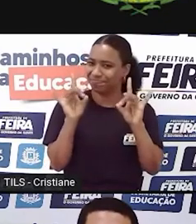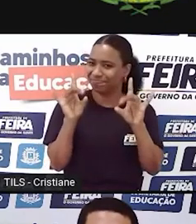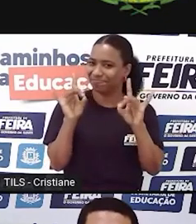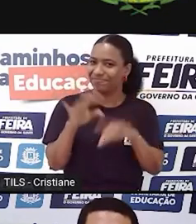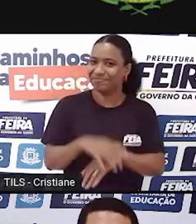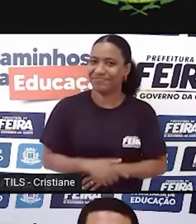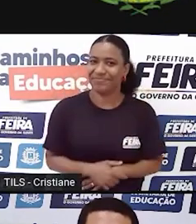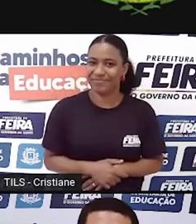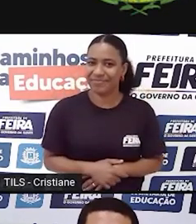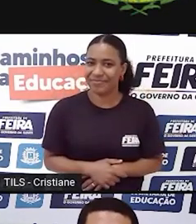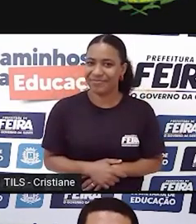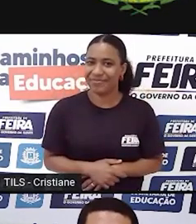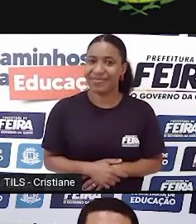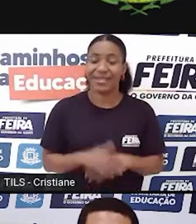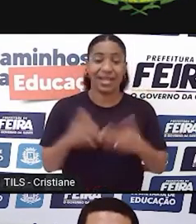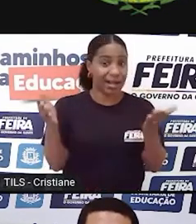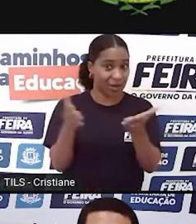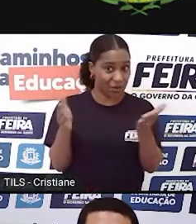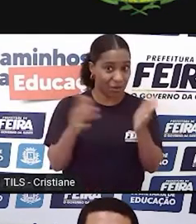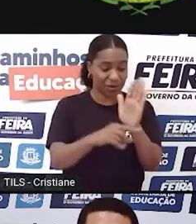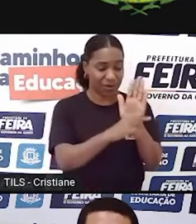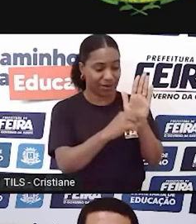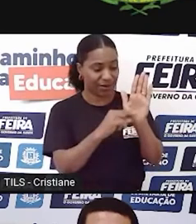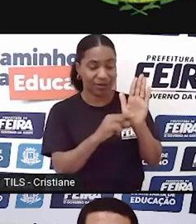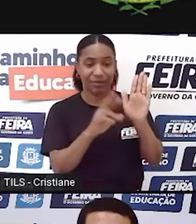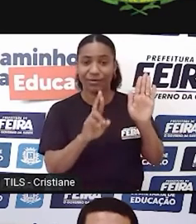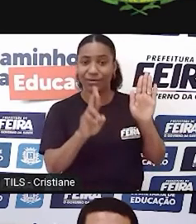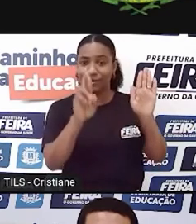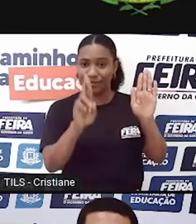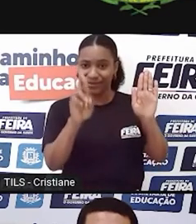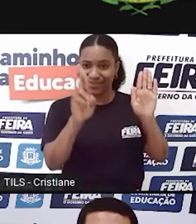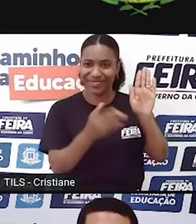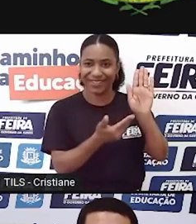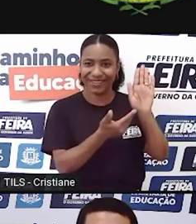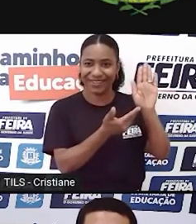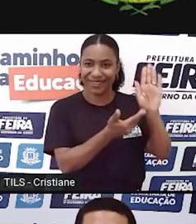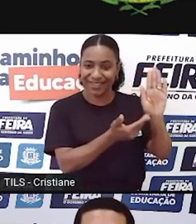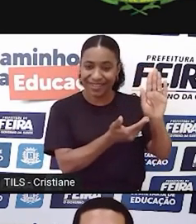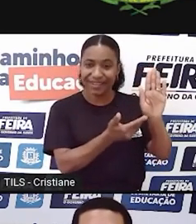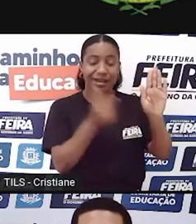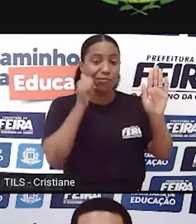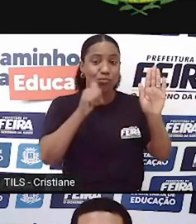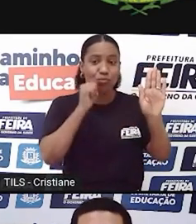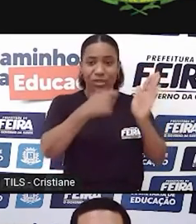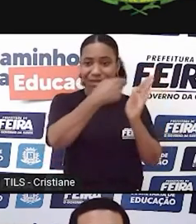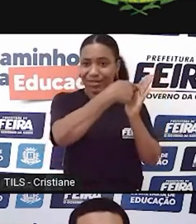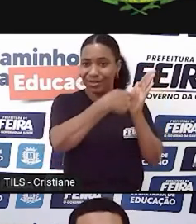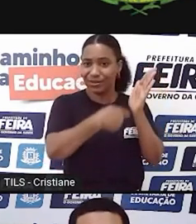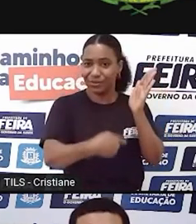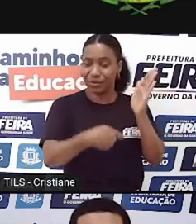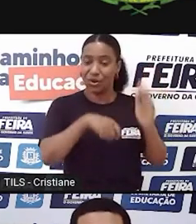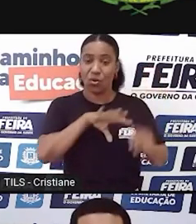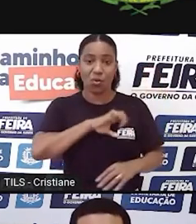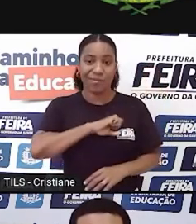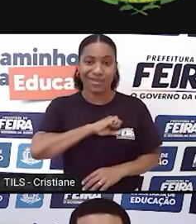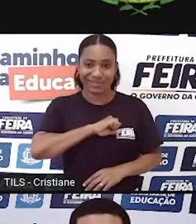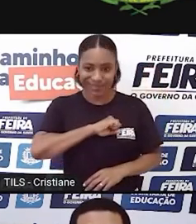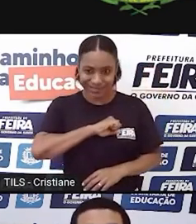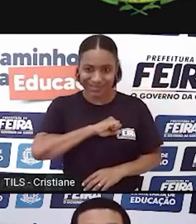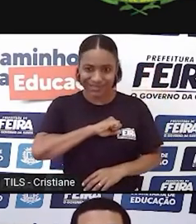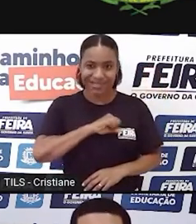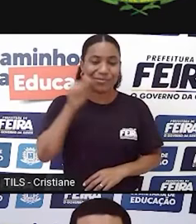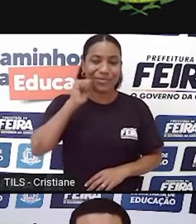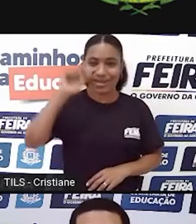Maria Firmina dos Reis, que foi a nossa primeira escritora romancista no Brasil, a mulher negra.